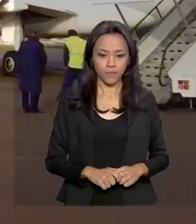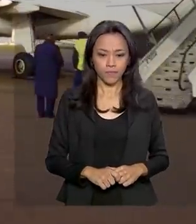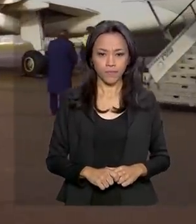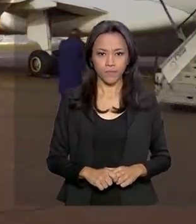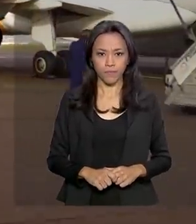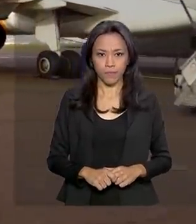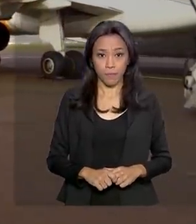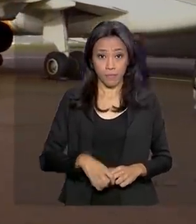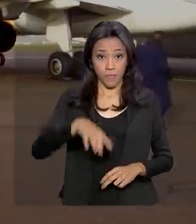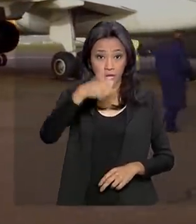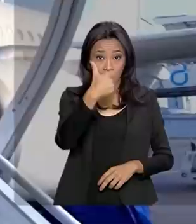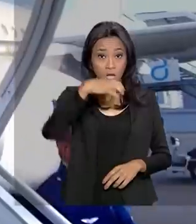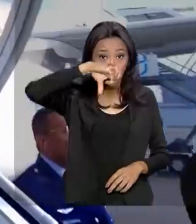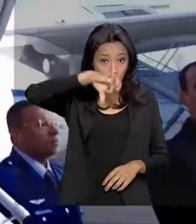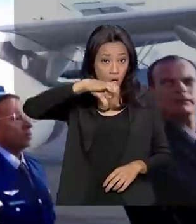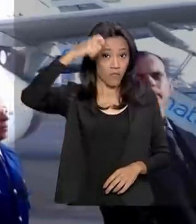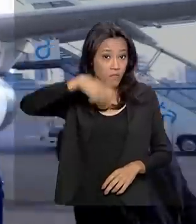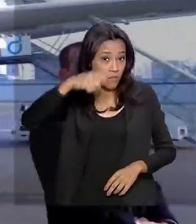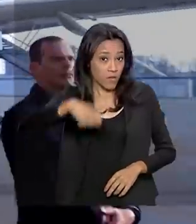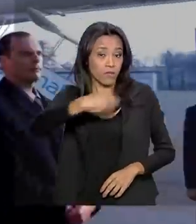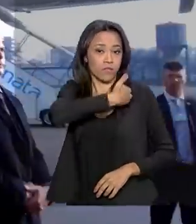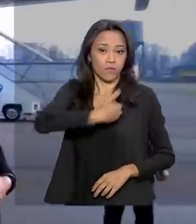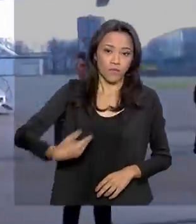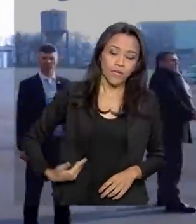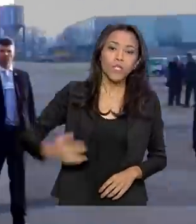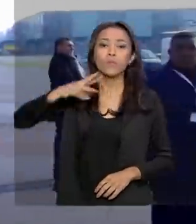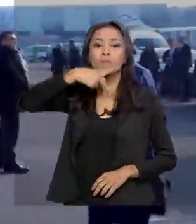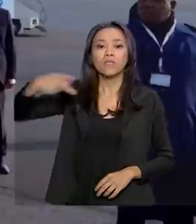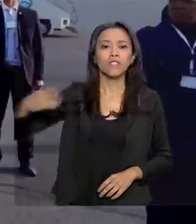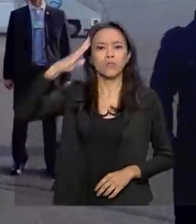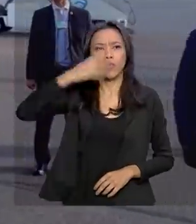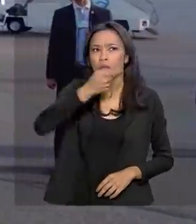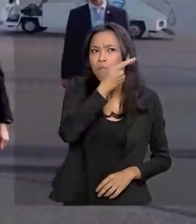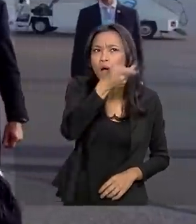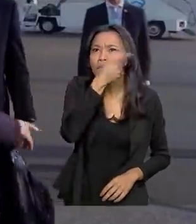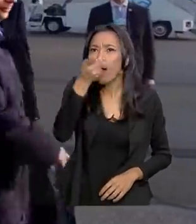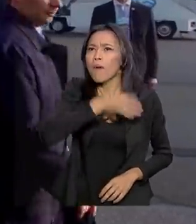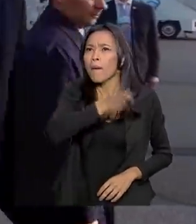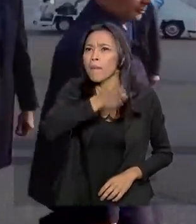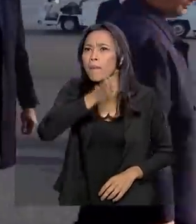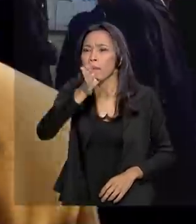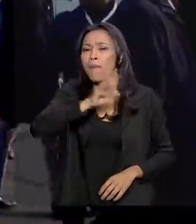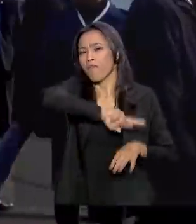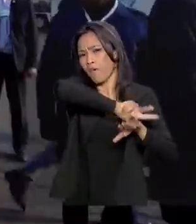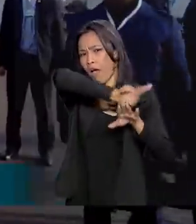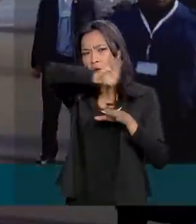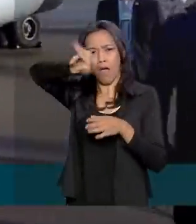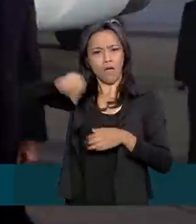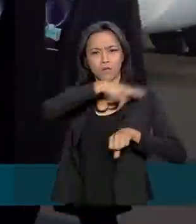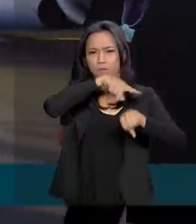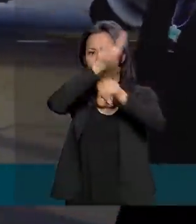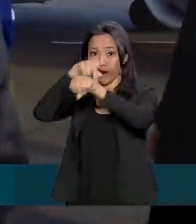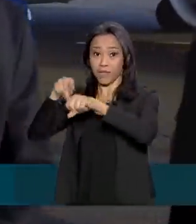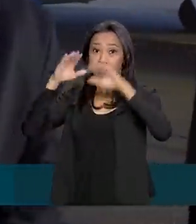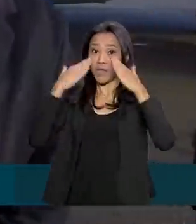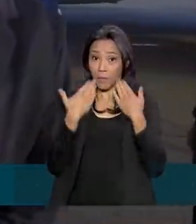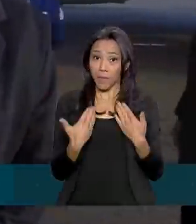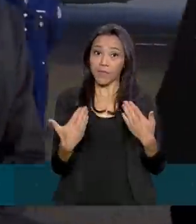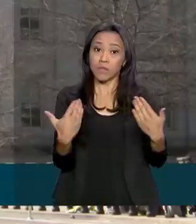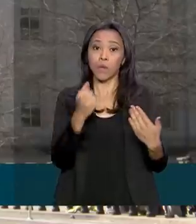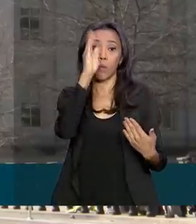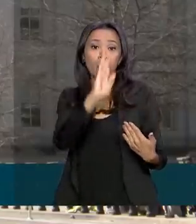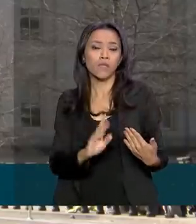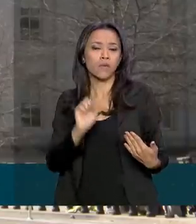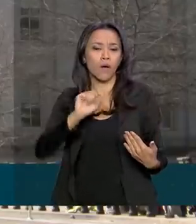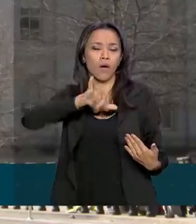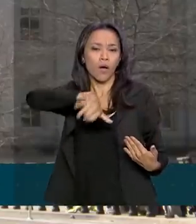Em nove meses de governo, Jair Bolsonaro visitou vários países e apresentou o Brasil como oportunidade de investimentos e